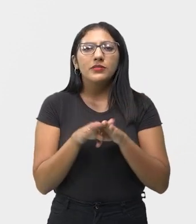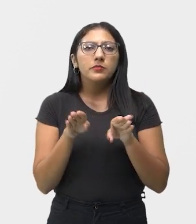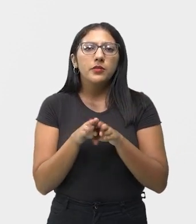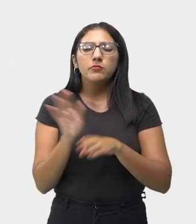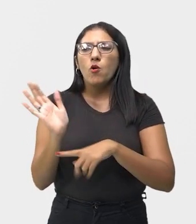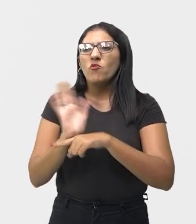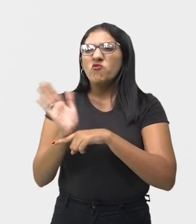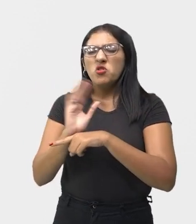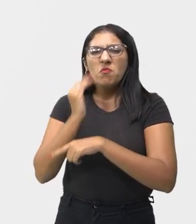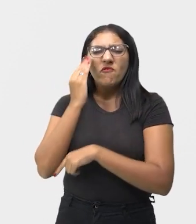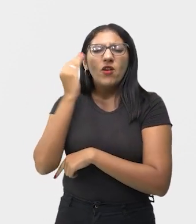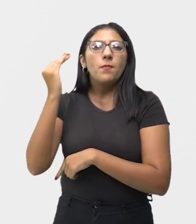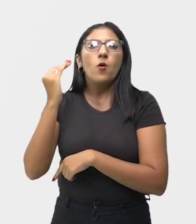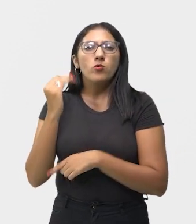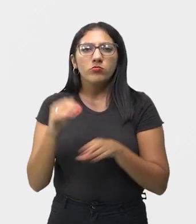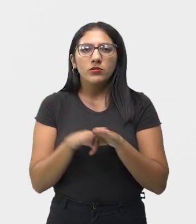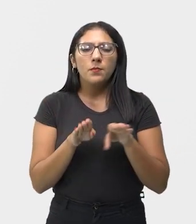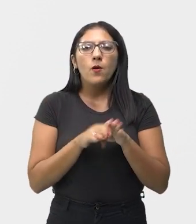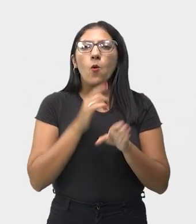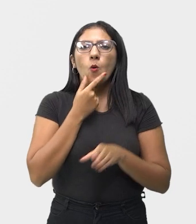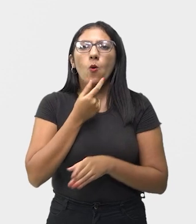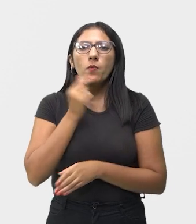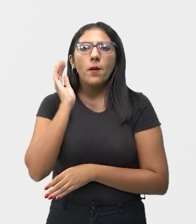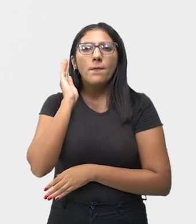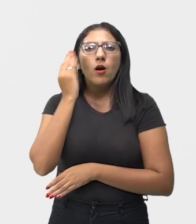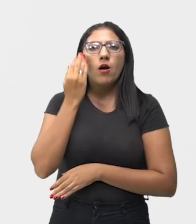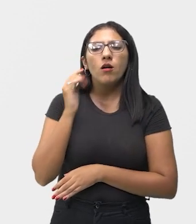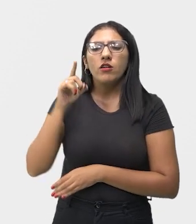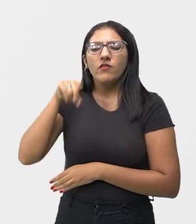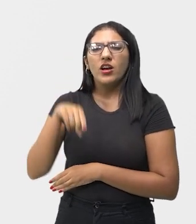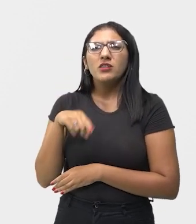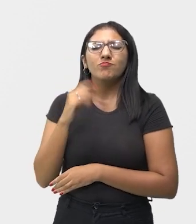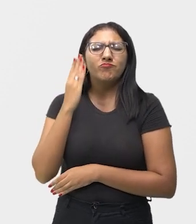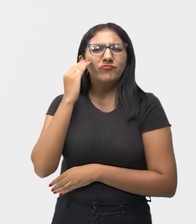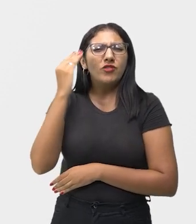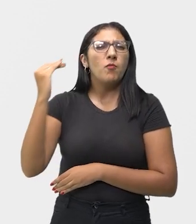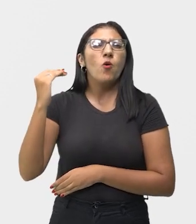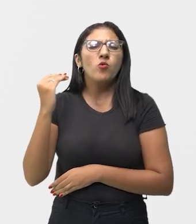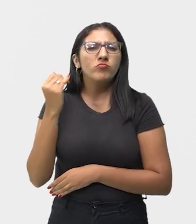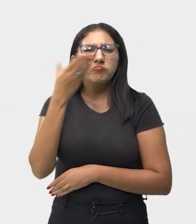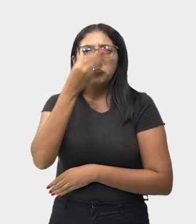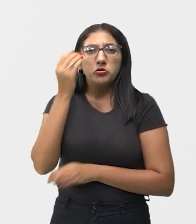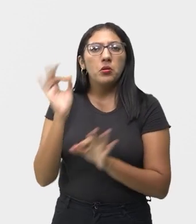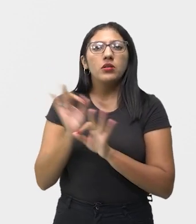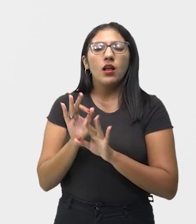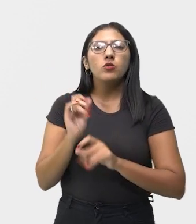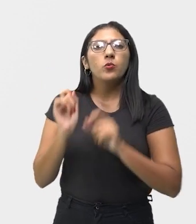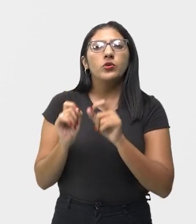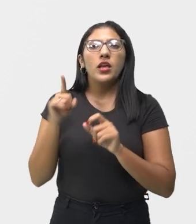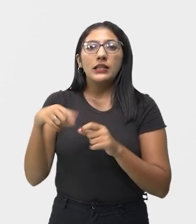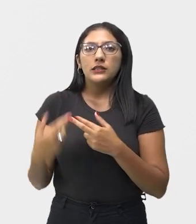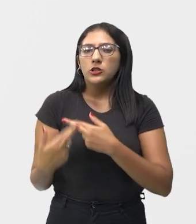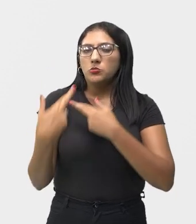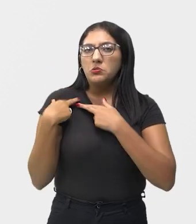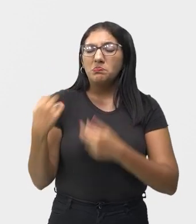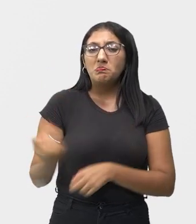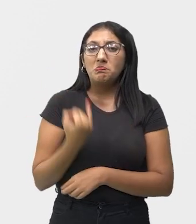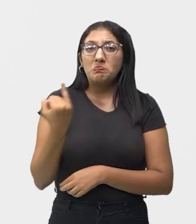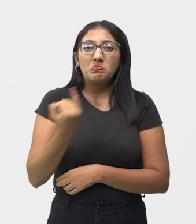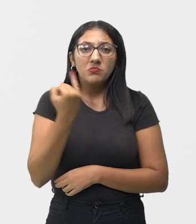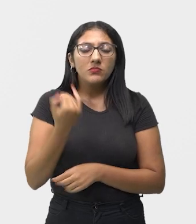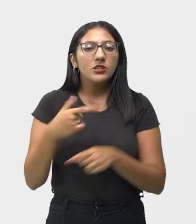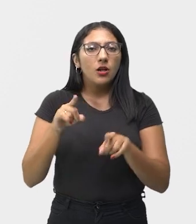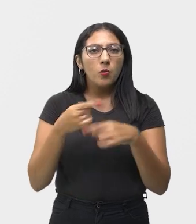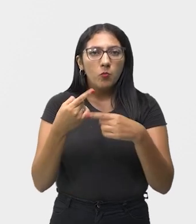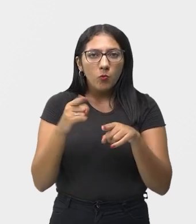clássico. Beethoven é clássico, porque não é esquecido. O que ele fez na história da música, como os outros